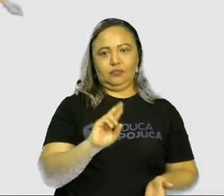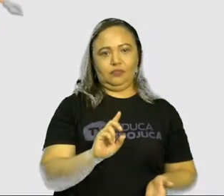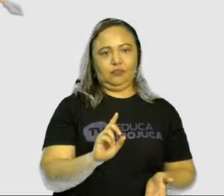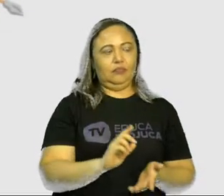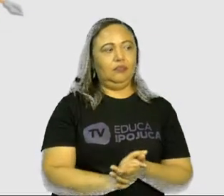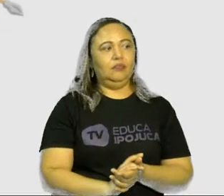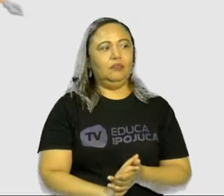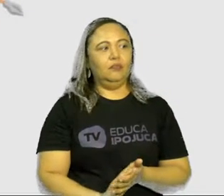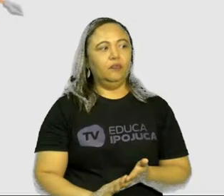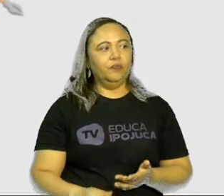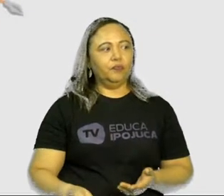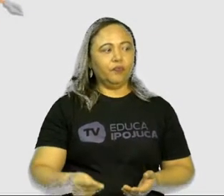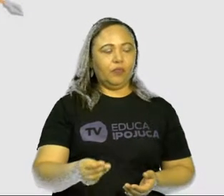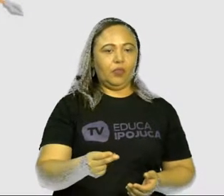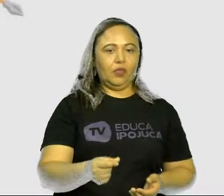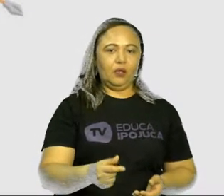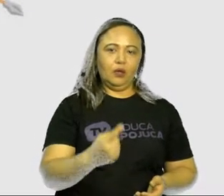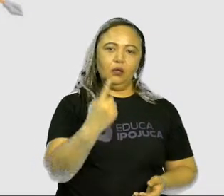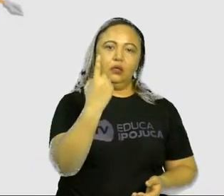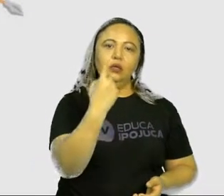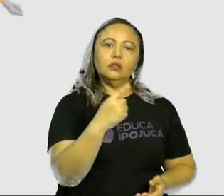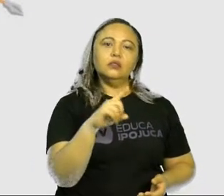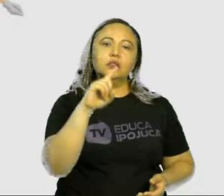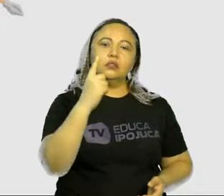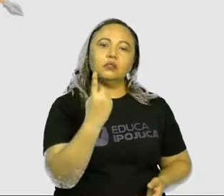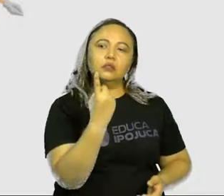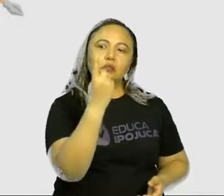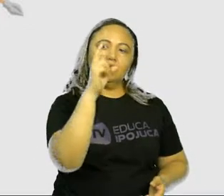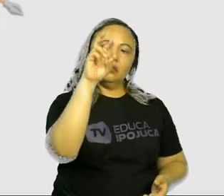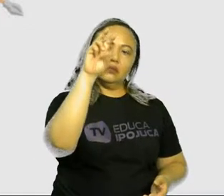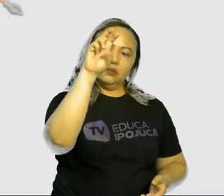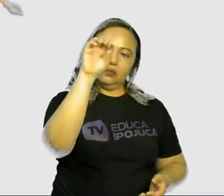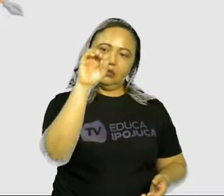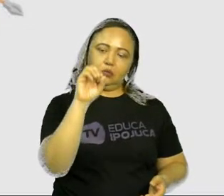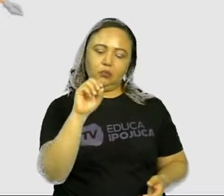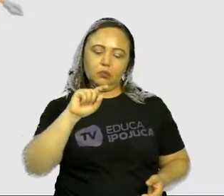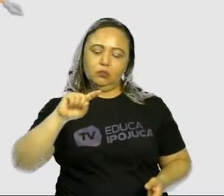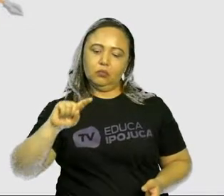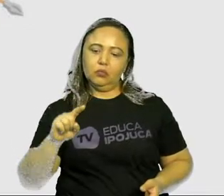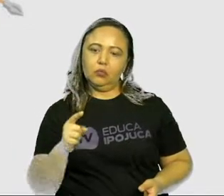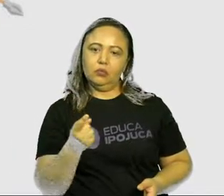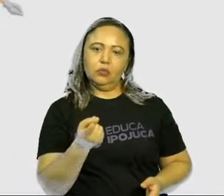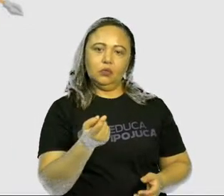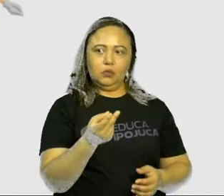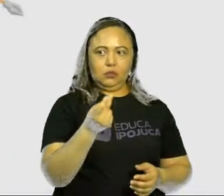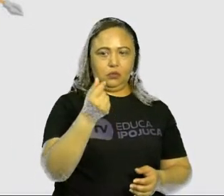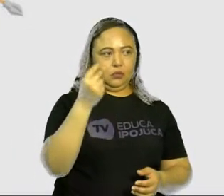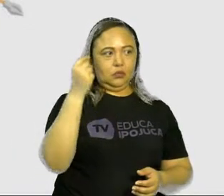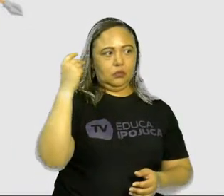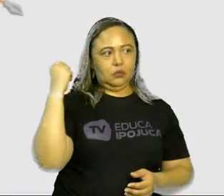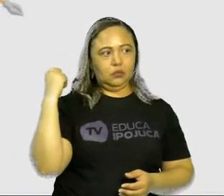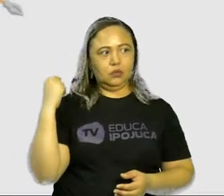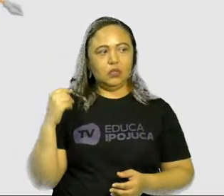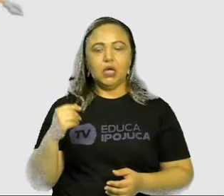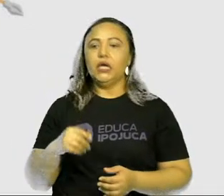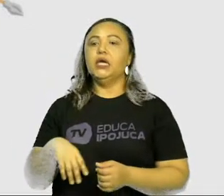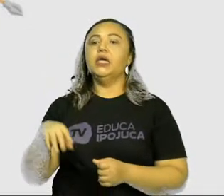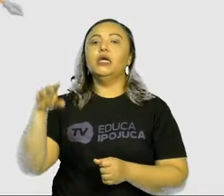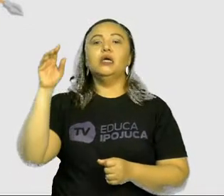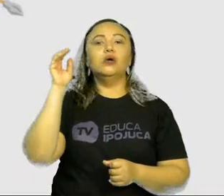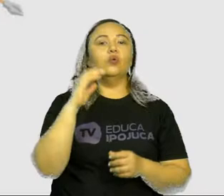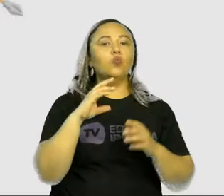Há cerca de 150 mil anos, grupos humanos viviam da caça,